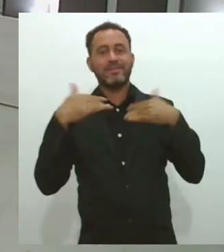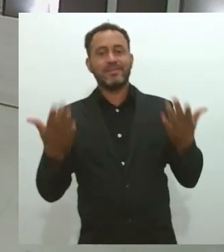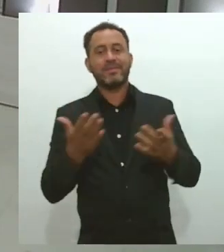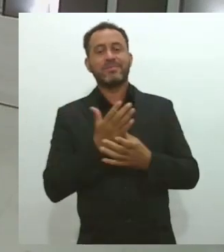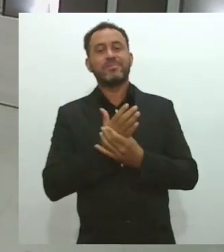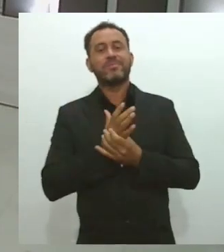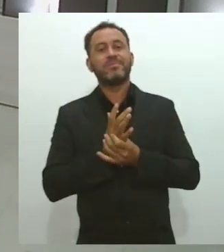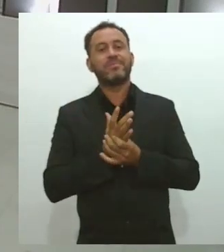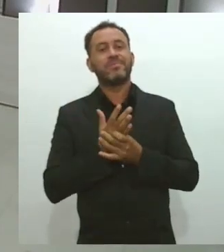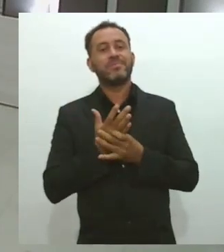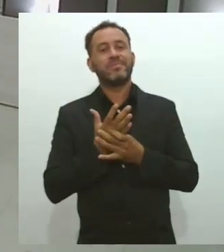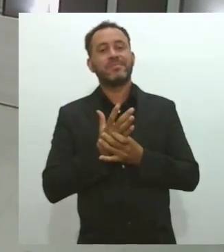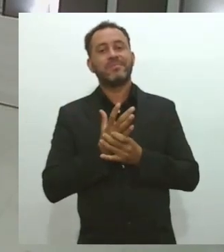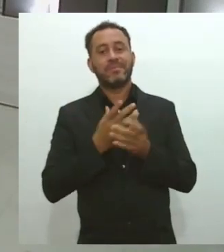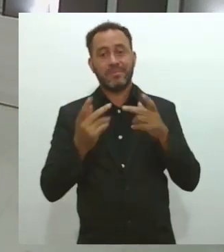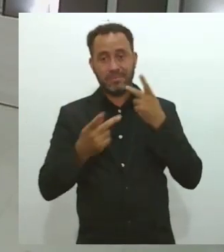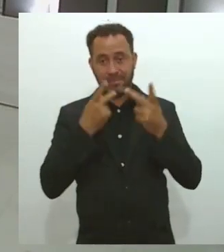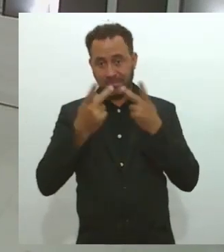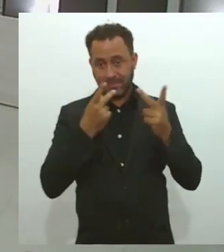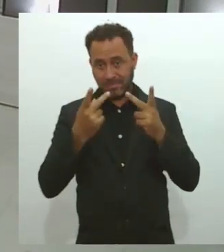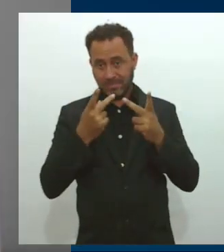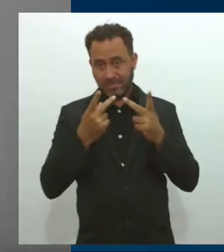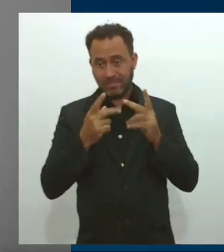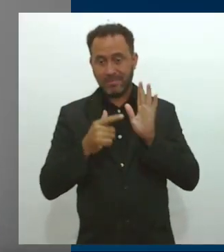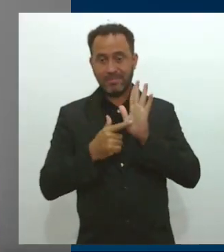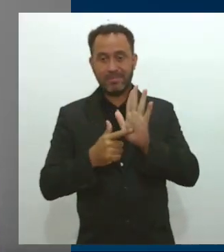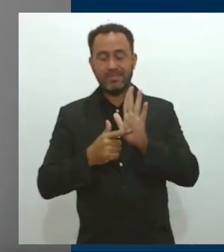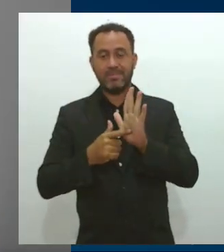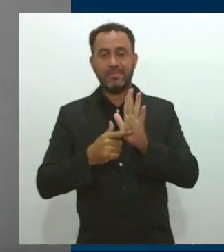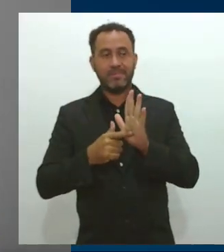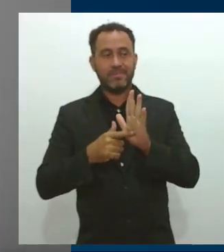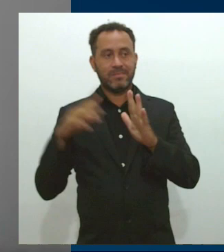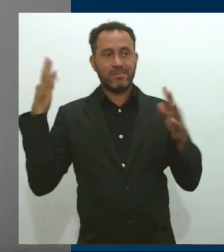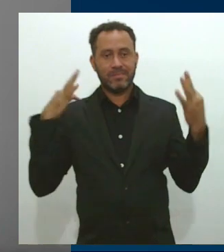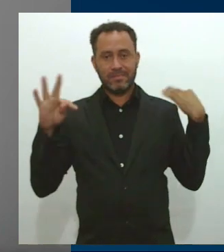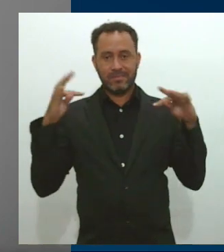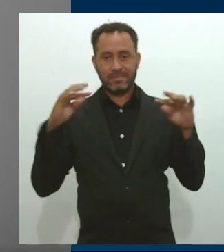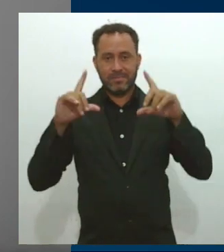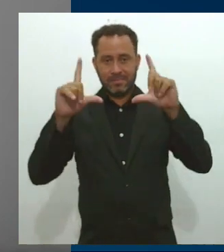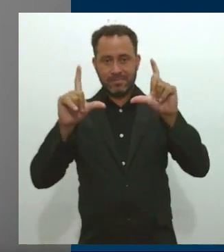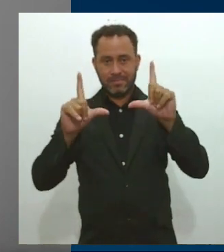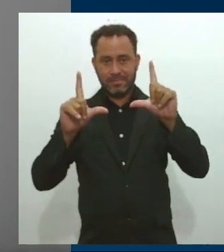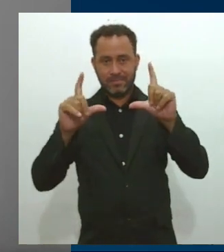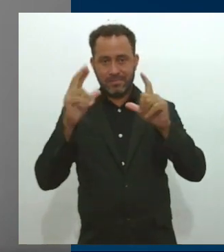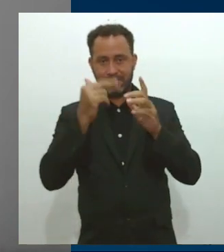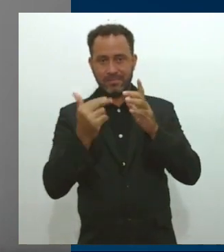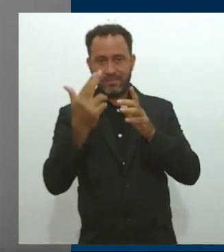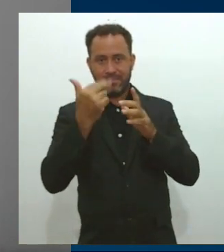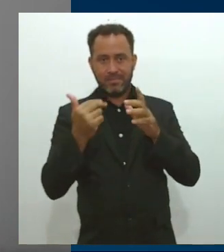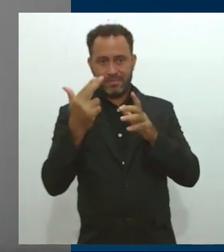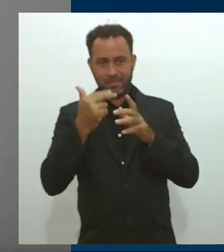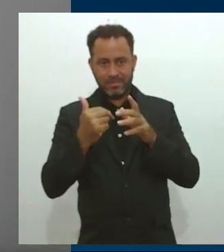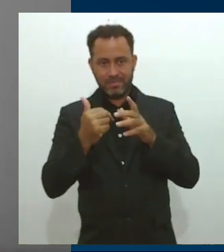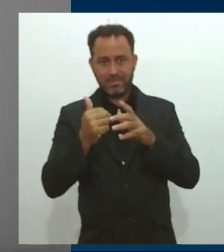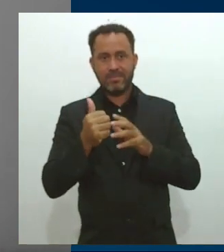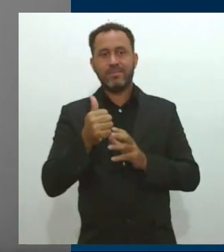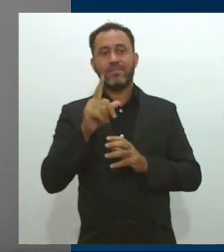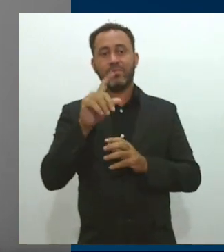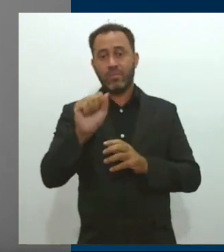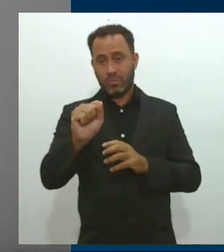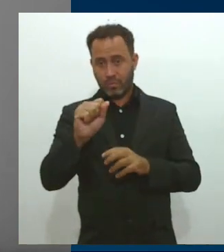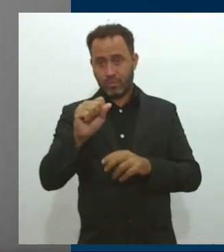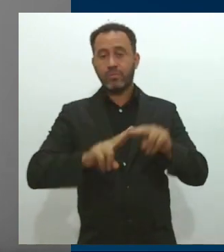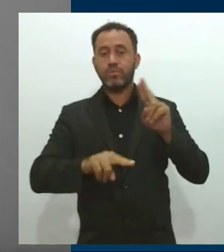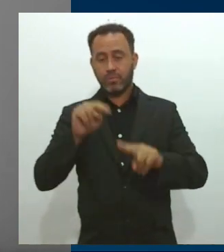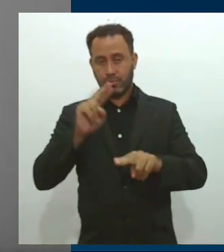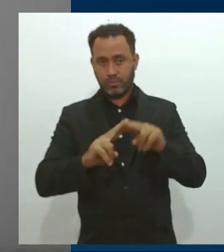Então, como a gente falou, a gente está lançando o álbum de figurinha digital, eu e a minha equipe, no dia 8 de julho, que é a data do aniversário